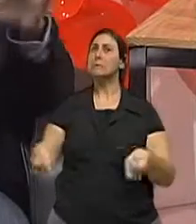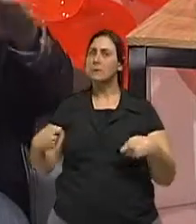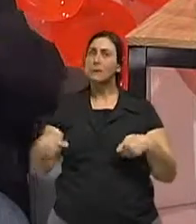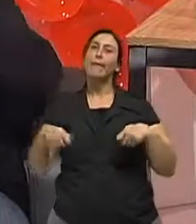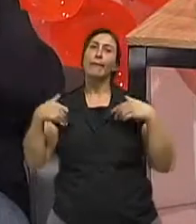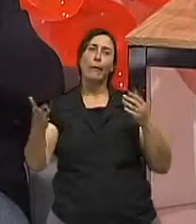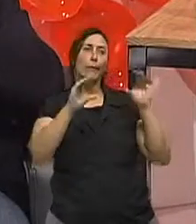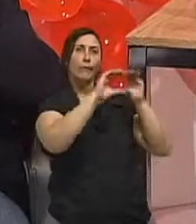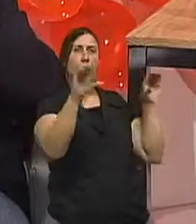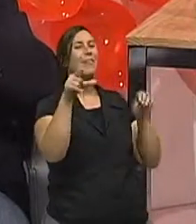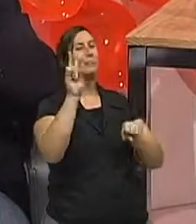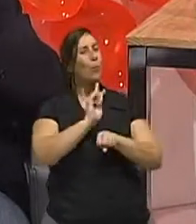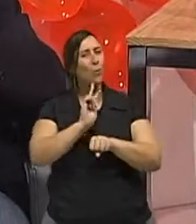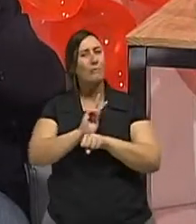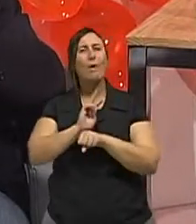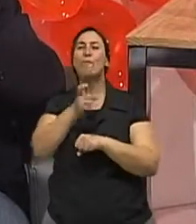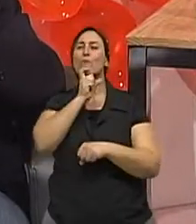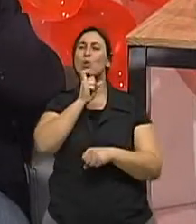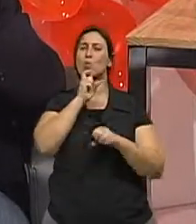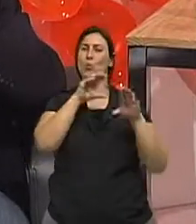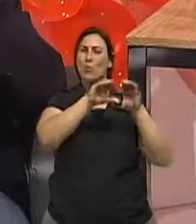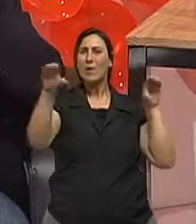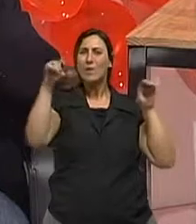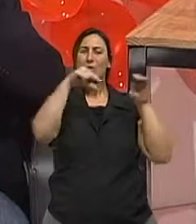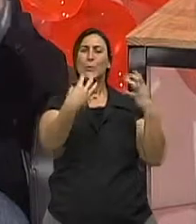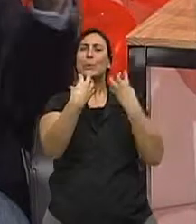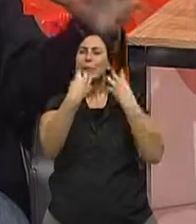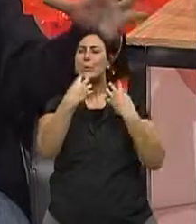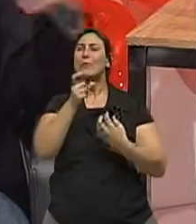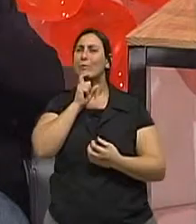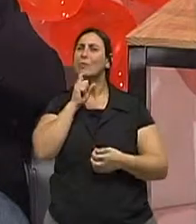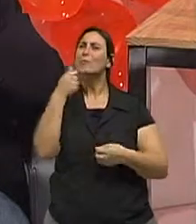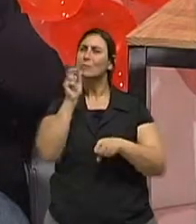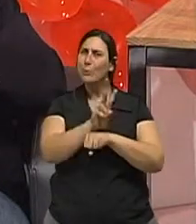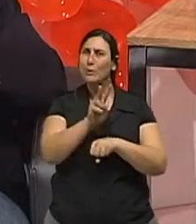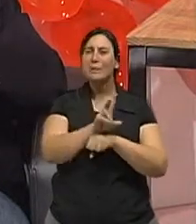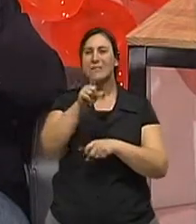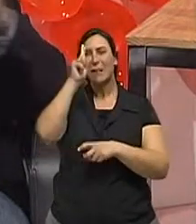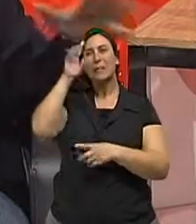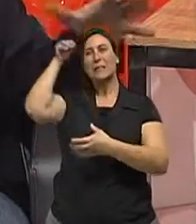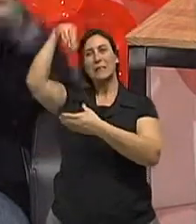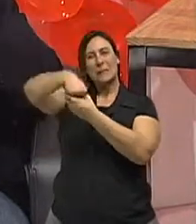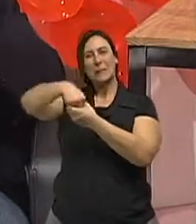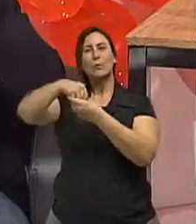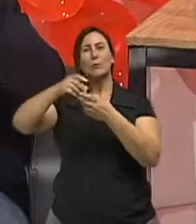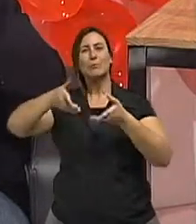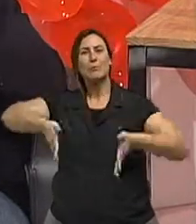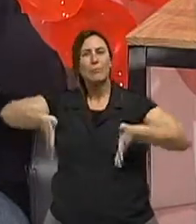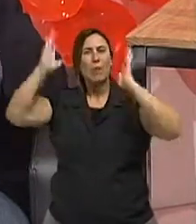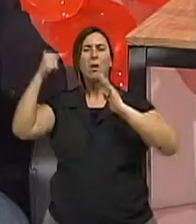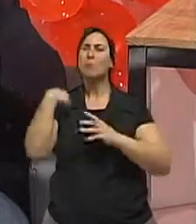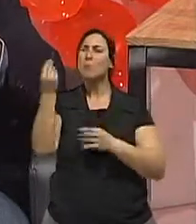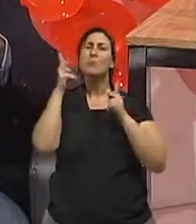Principalmente em repartições públicas, que tem ar-condicionado central. Eu recebo muita queixa disso no